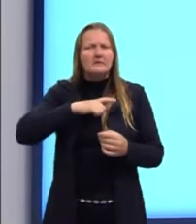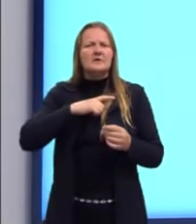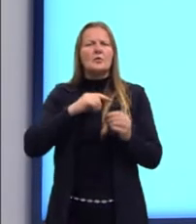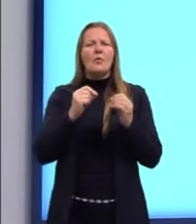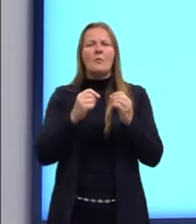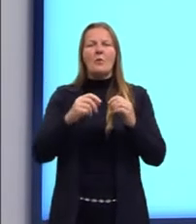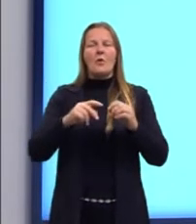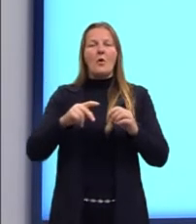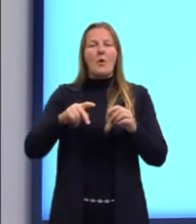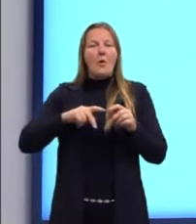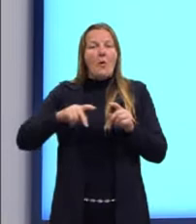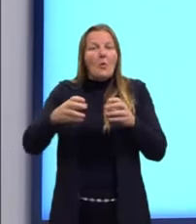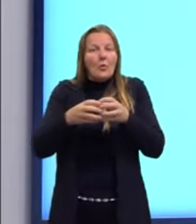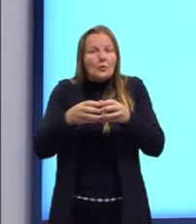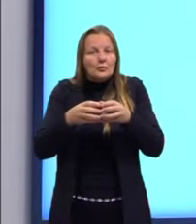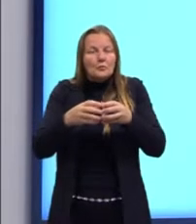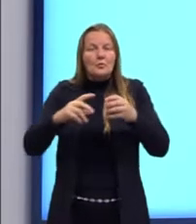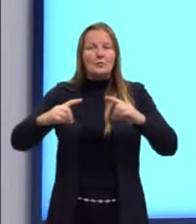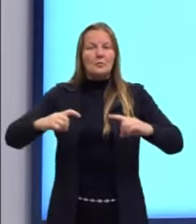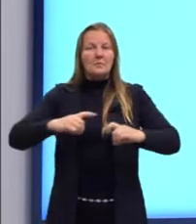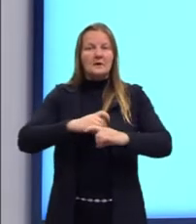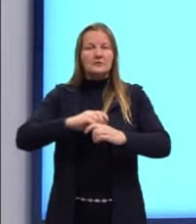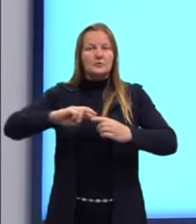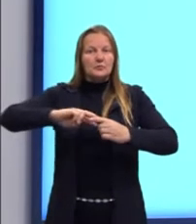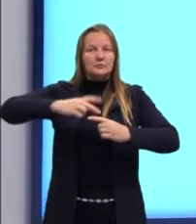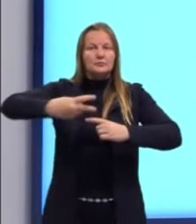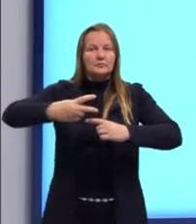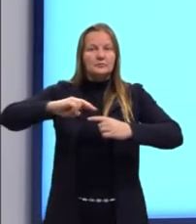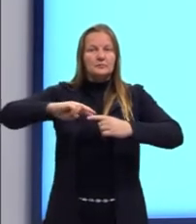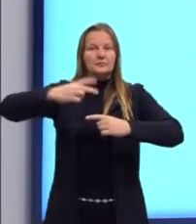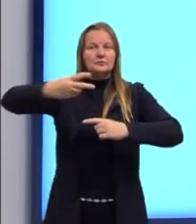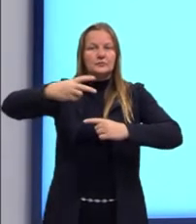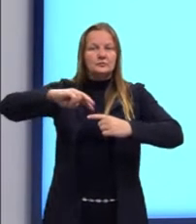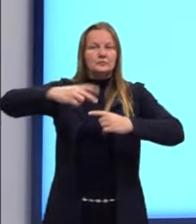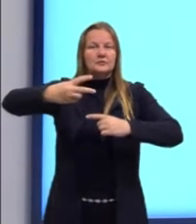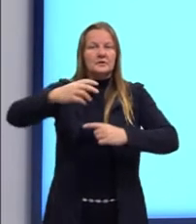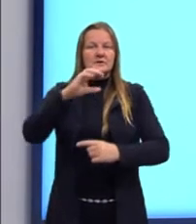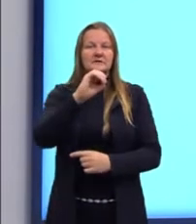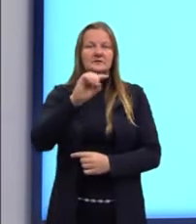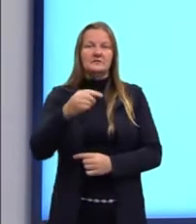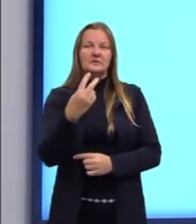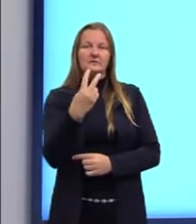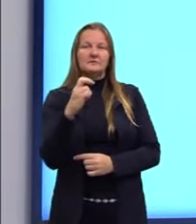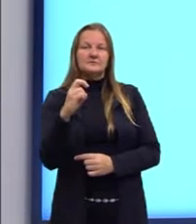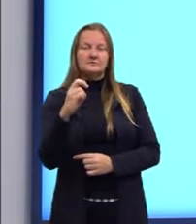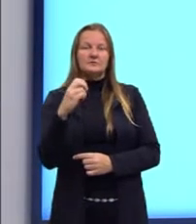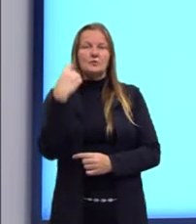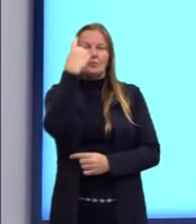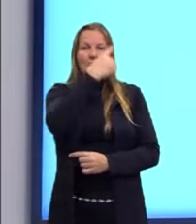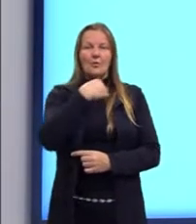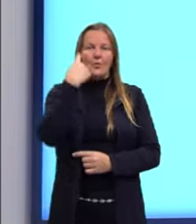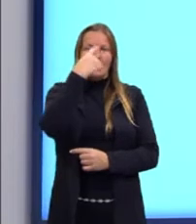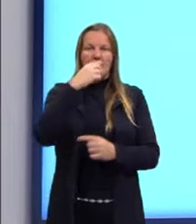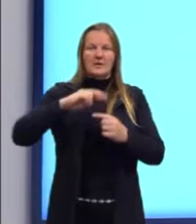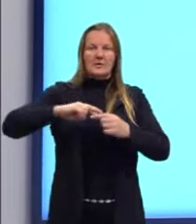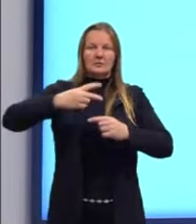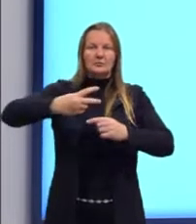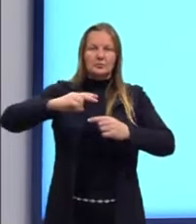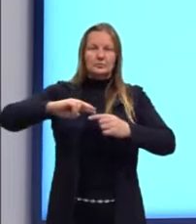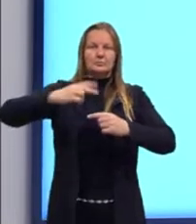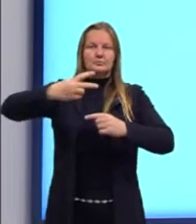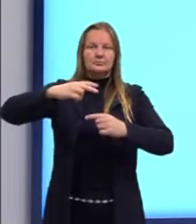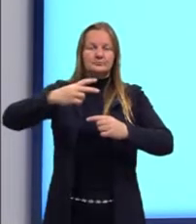a população de bactérias dobrava a cada 0,25 hora. A quantidade